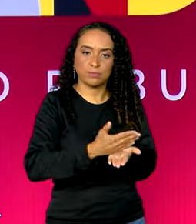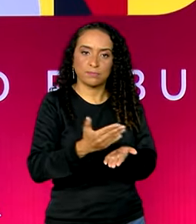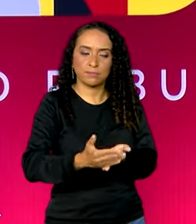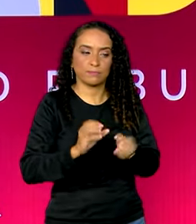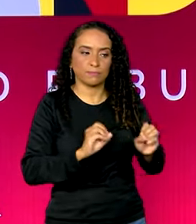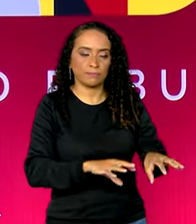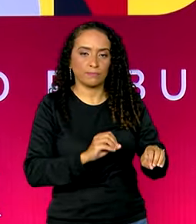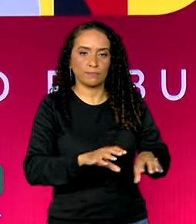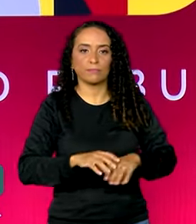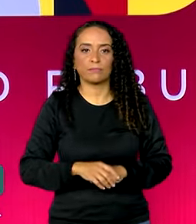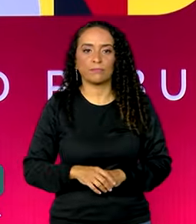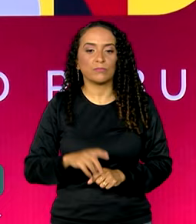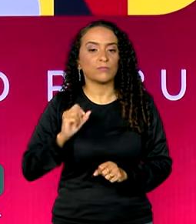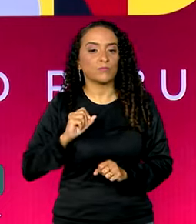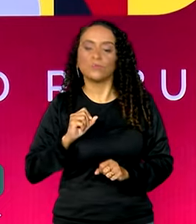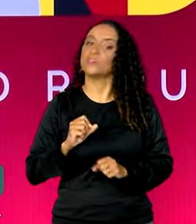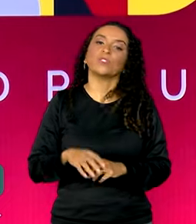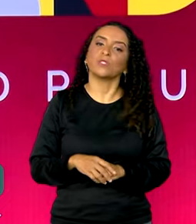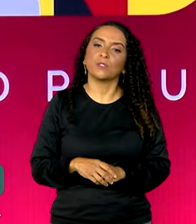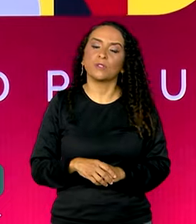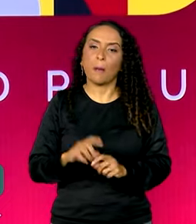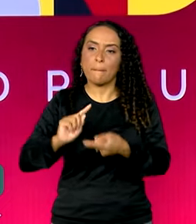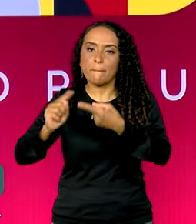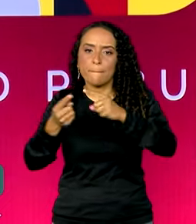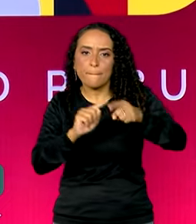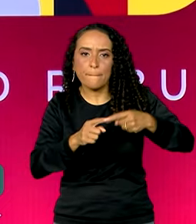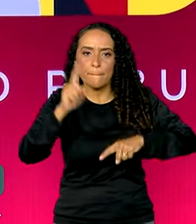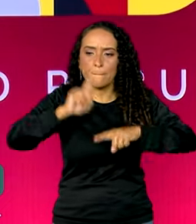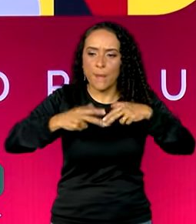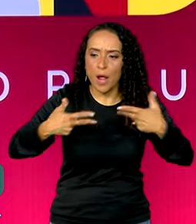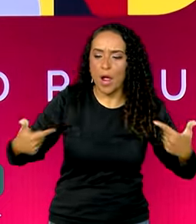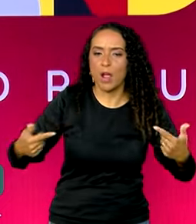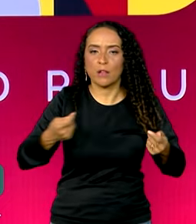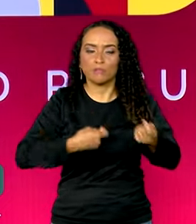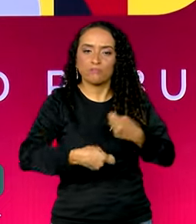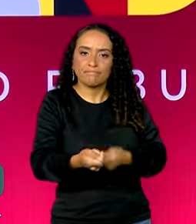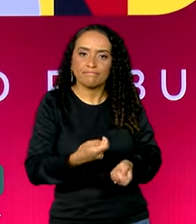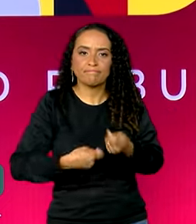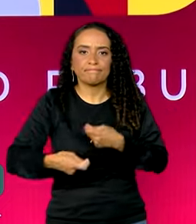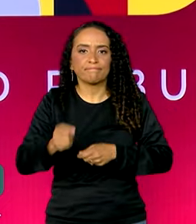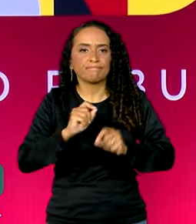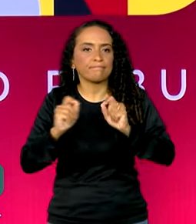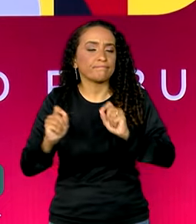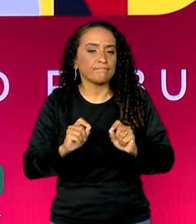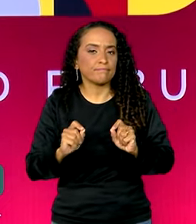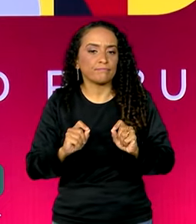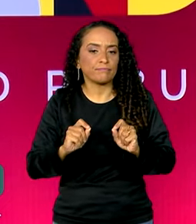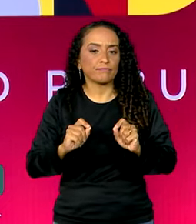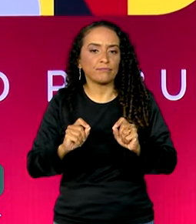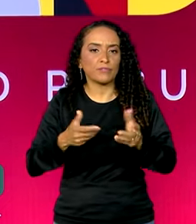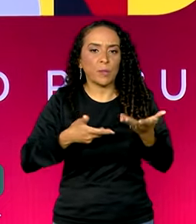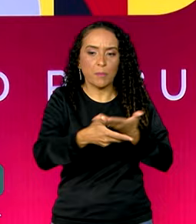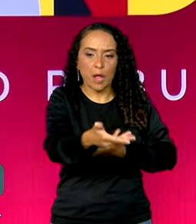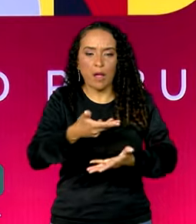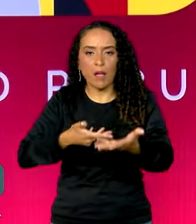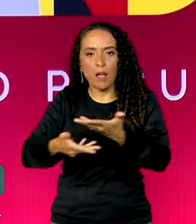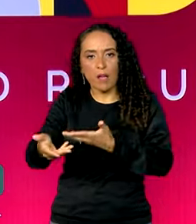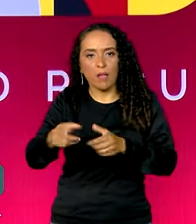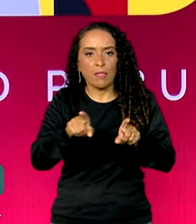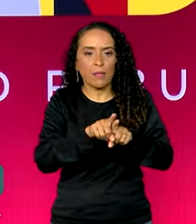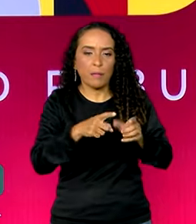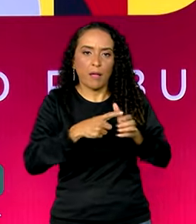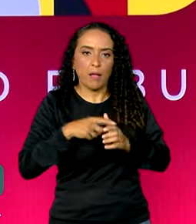tendo novos mecanismos, negociação de troca de dívidas de